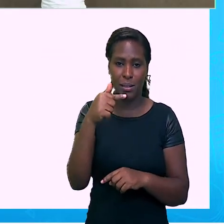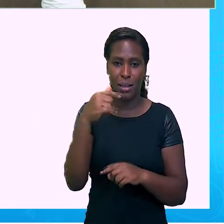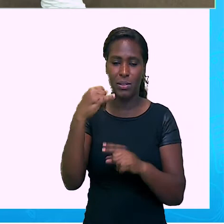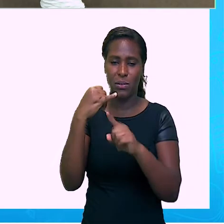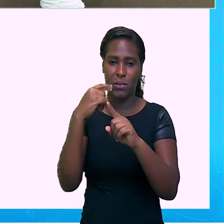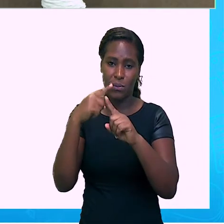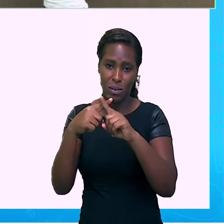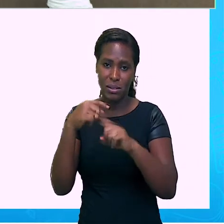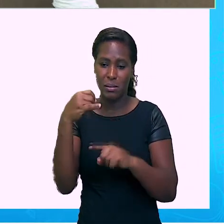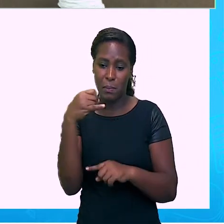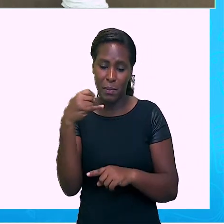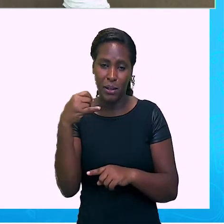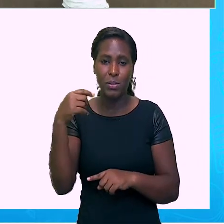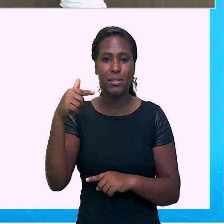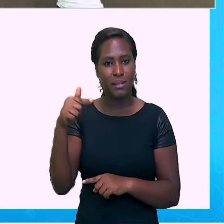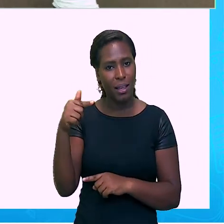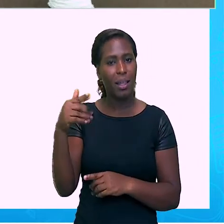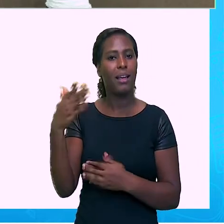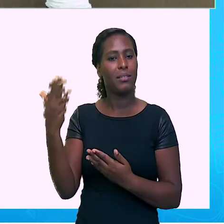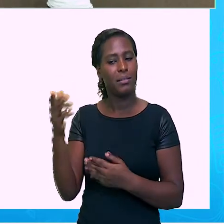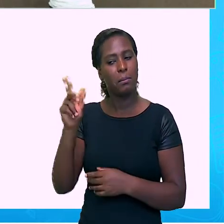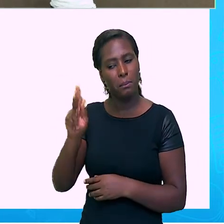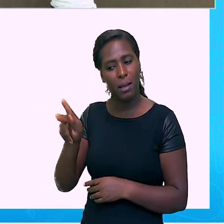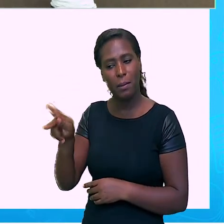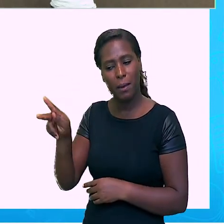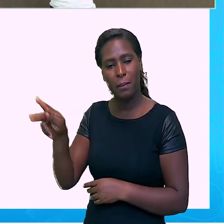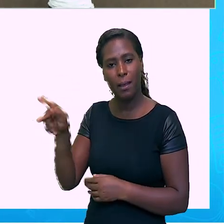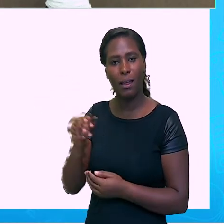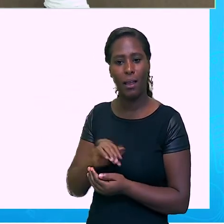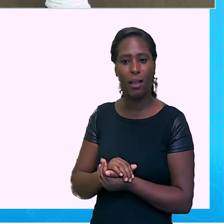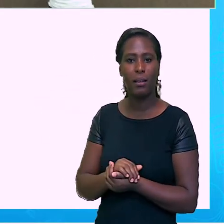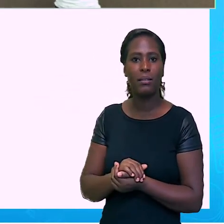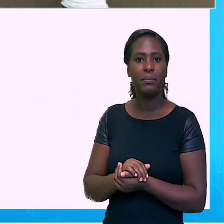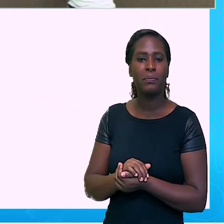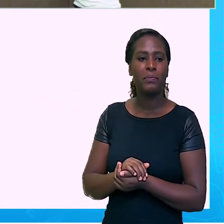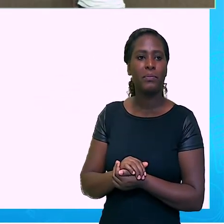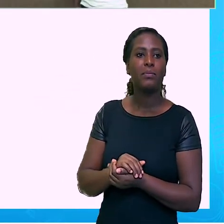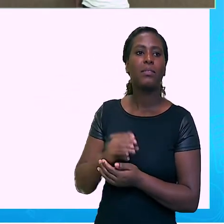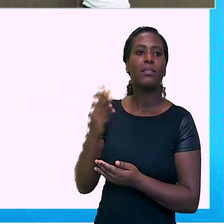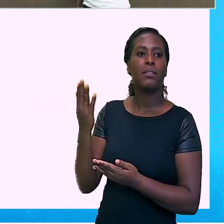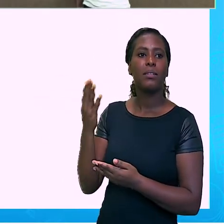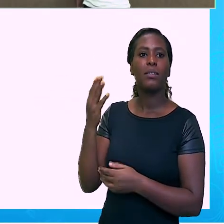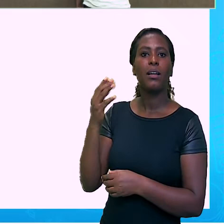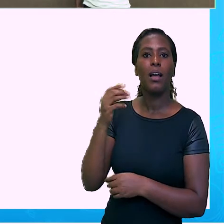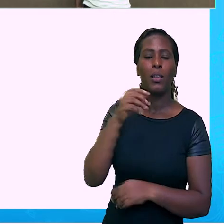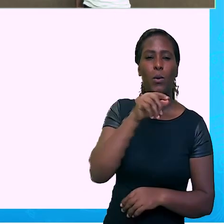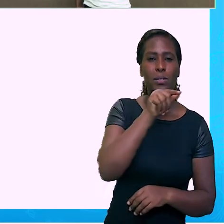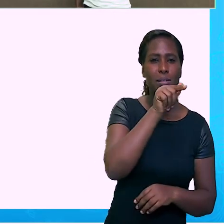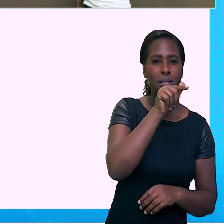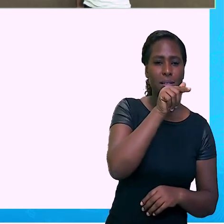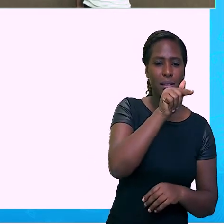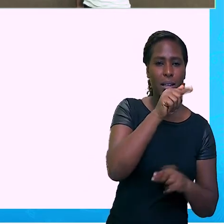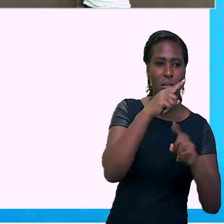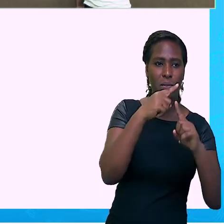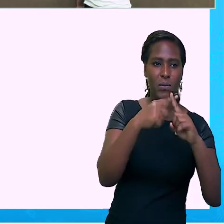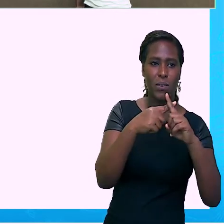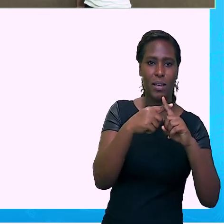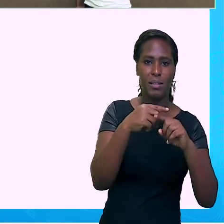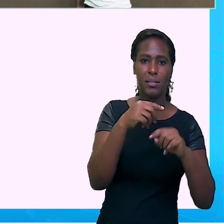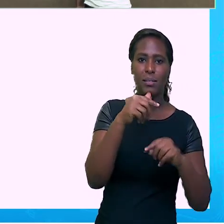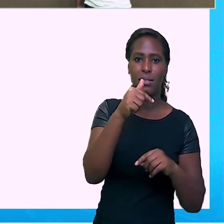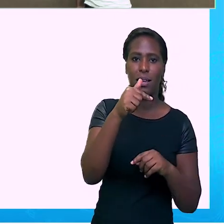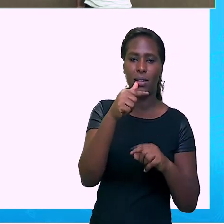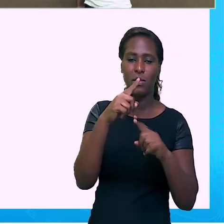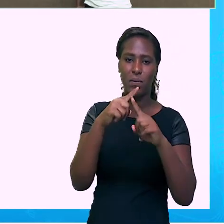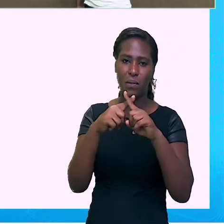vezes menos dois. Então eu vou ter aqui, olha, sete vezes sete, quarenta e nove. Quarenta e